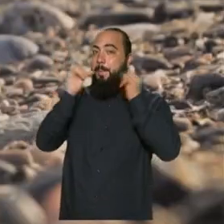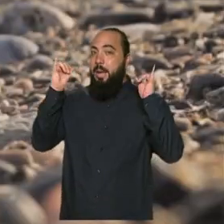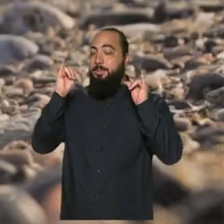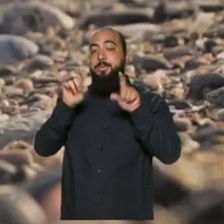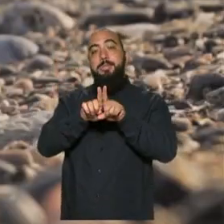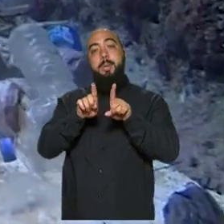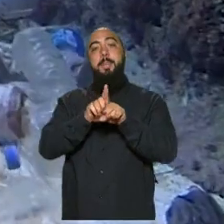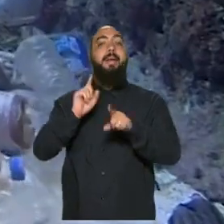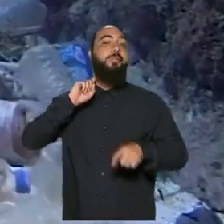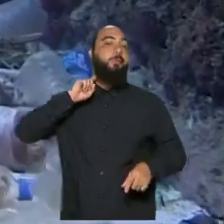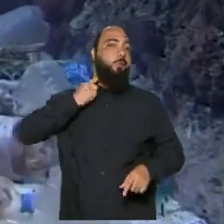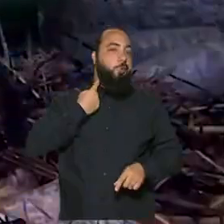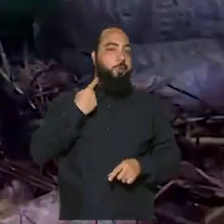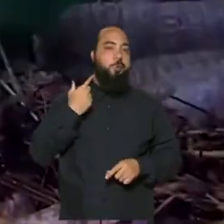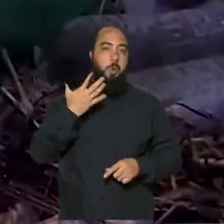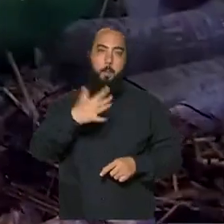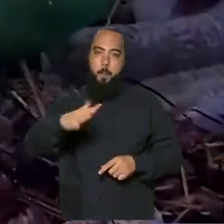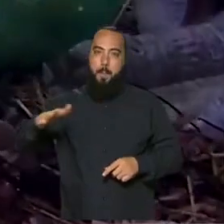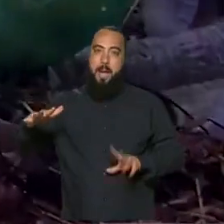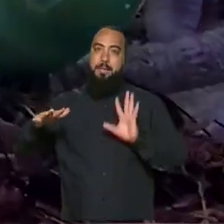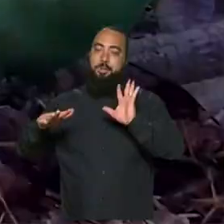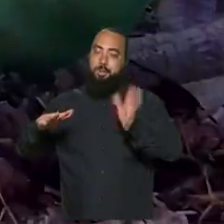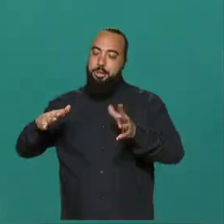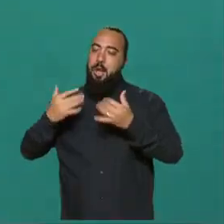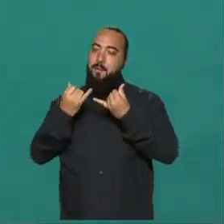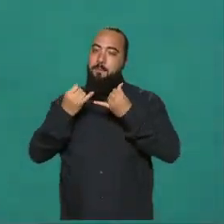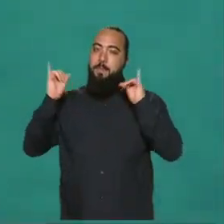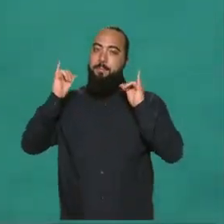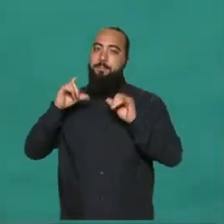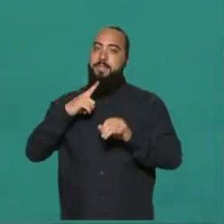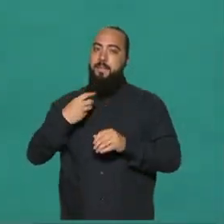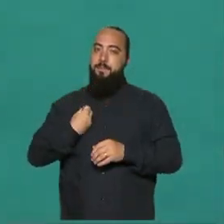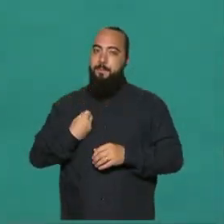marinha, que já afeta a vida de muitas espécies no mar.